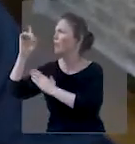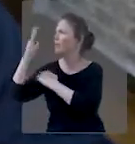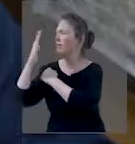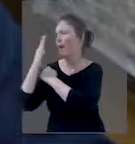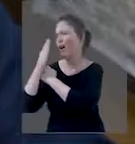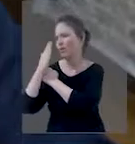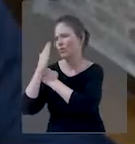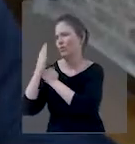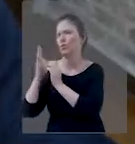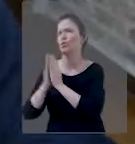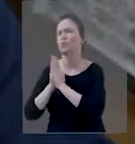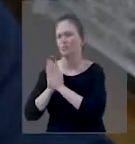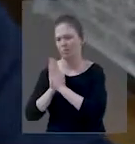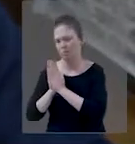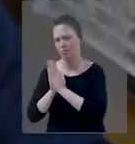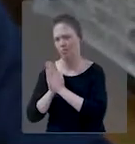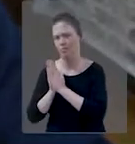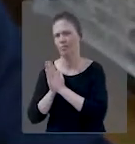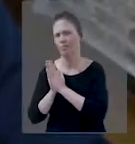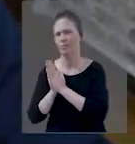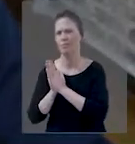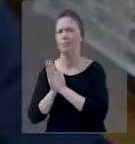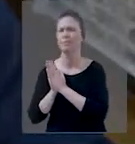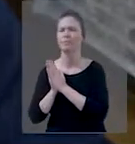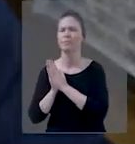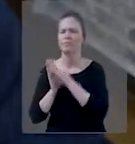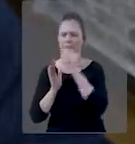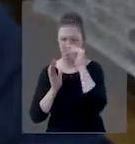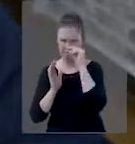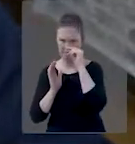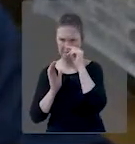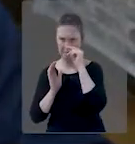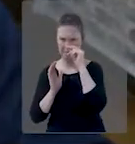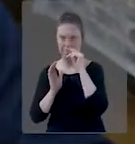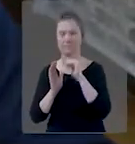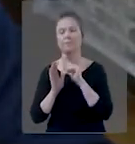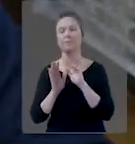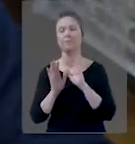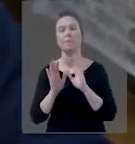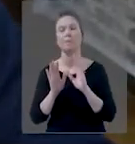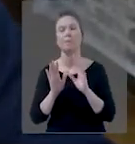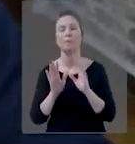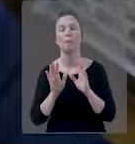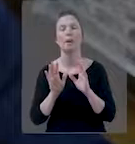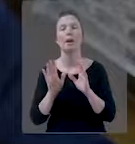aguentamos mais essa naba aí. Não foi nessas palavras? Sim, sim. Foi em hebraico.